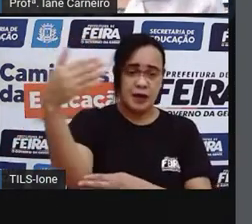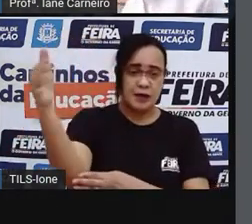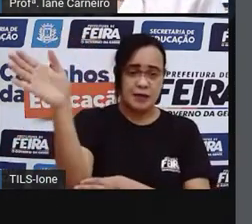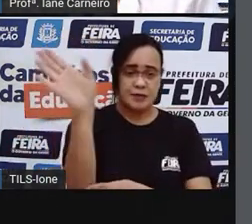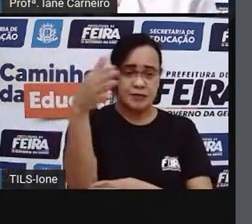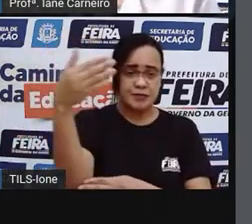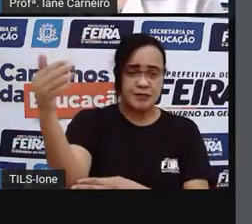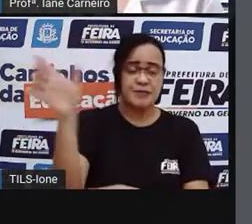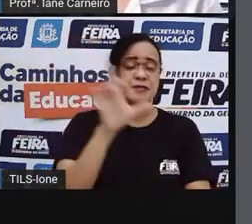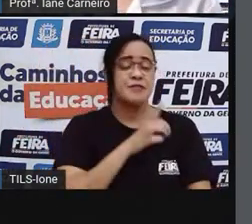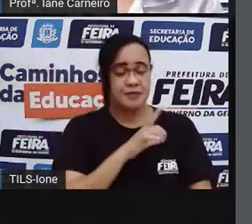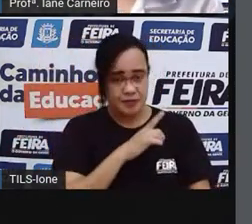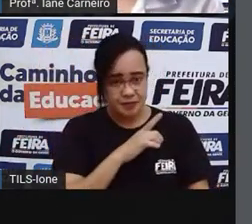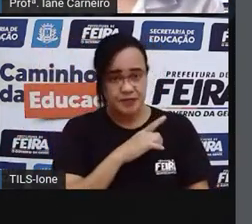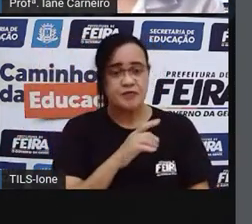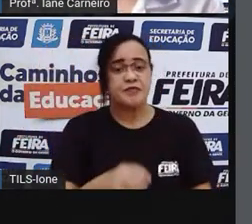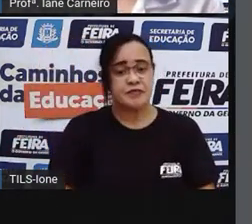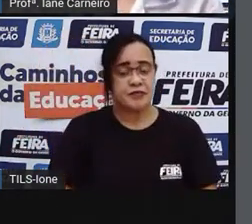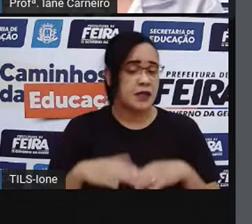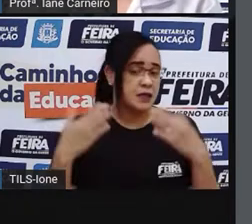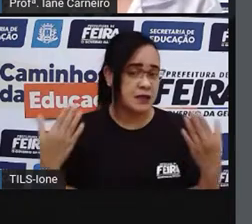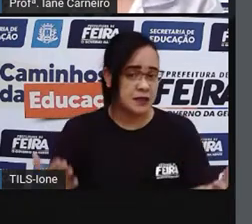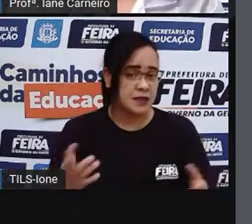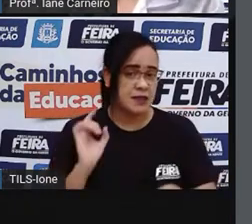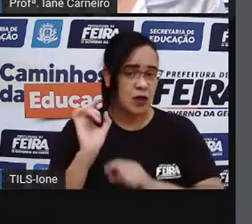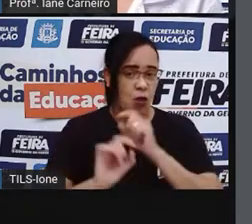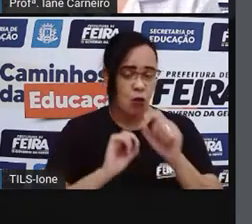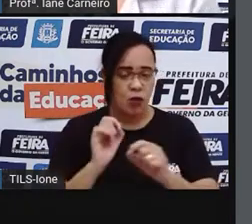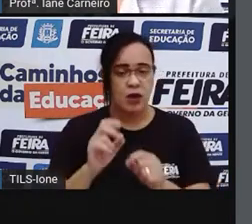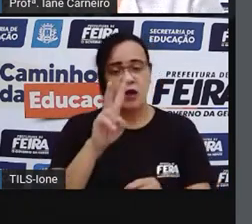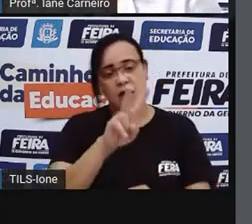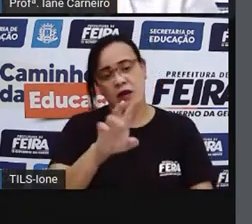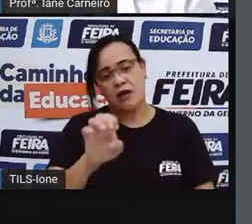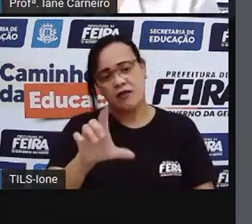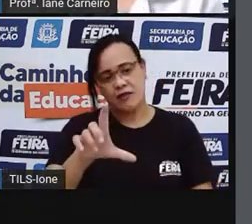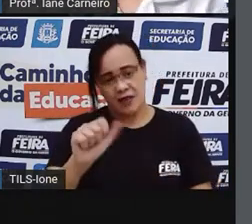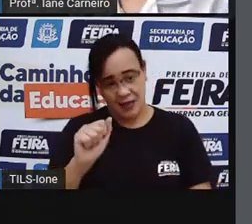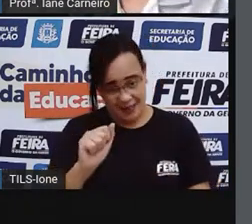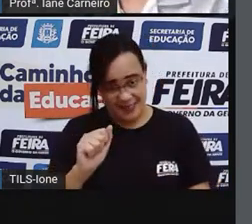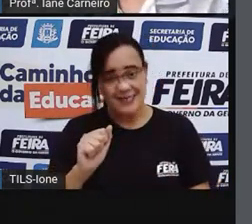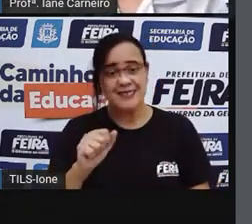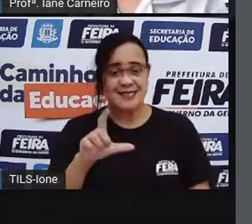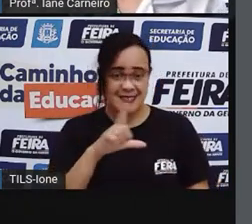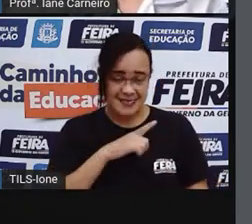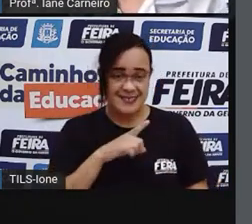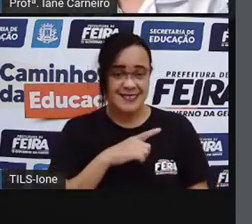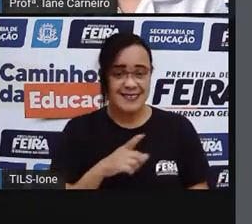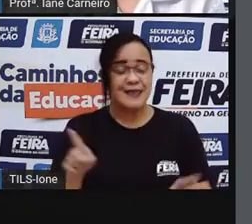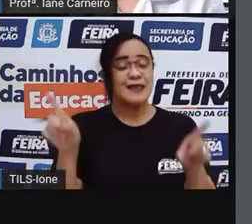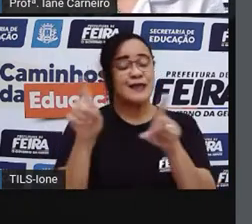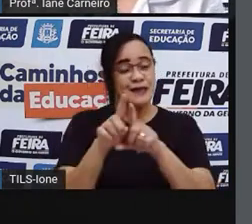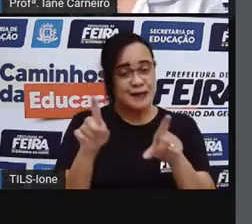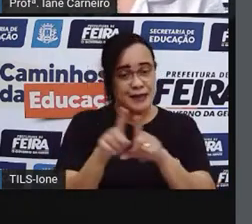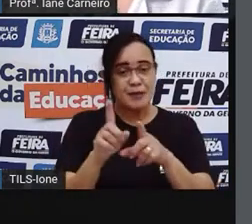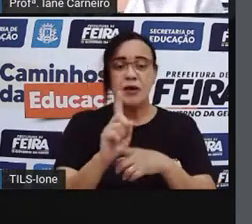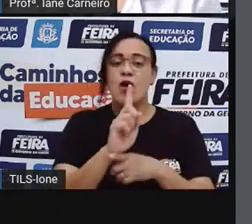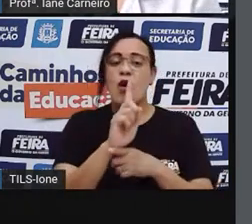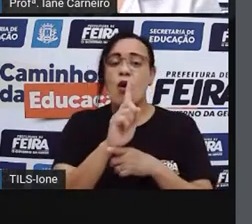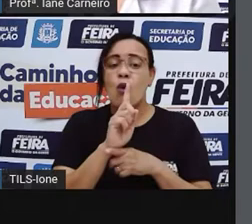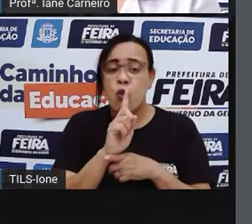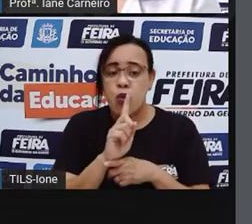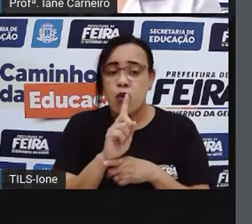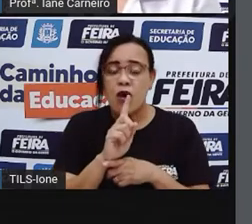Navegue pelo mar. Então, essa parte aqui é a vela, né? Além dessa parte aqui do barco, que se chama vela.